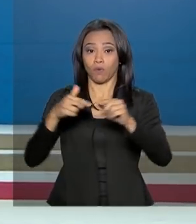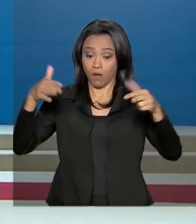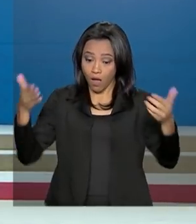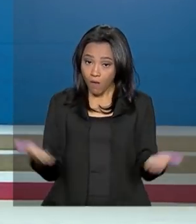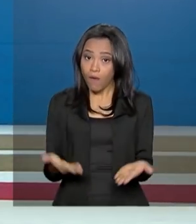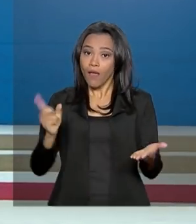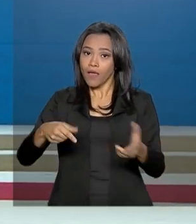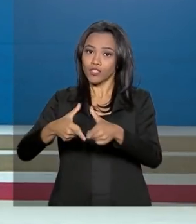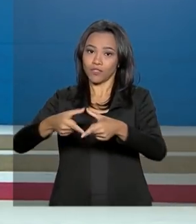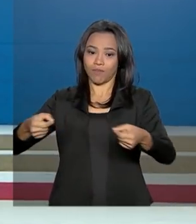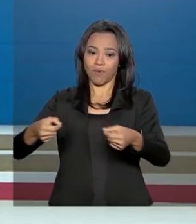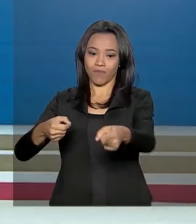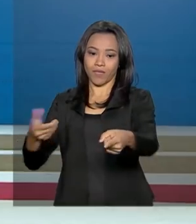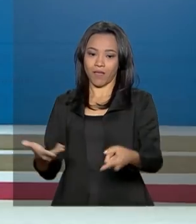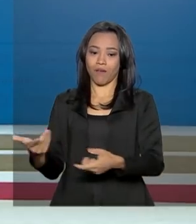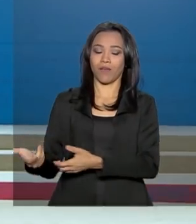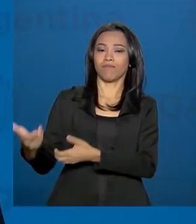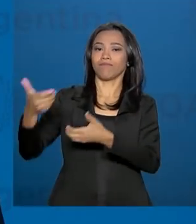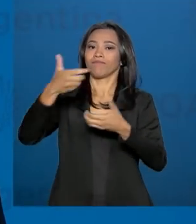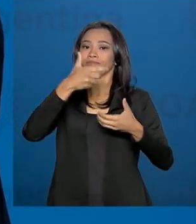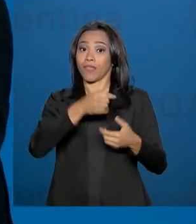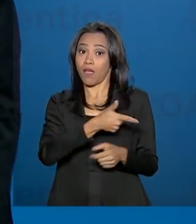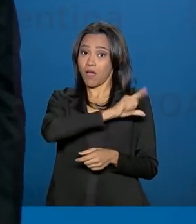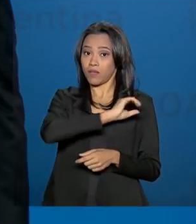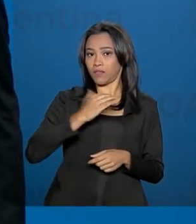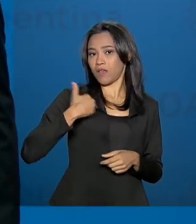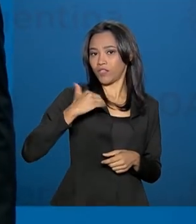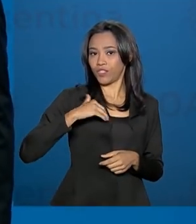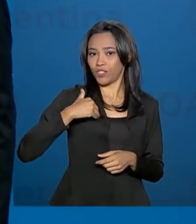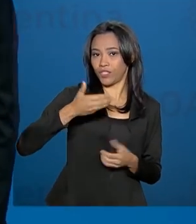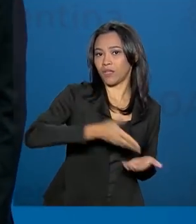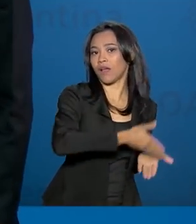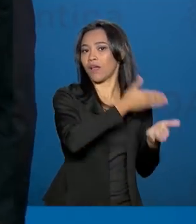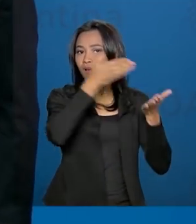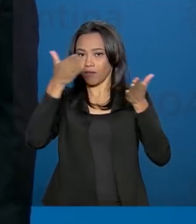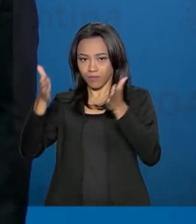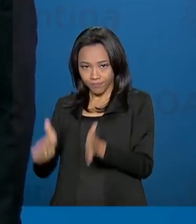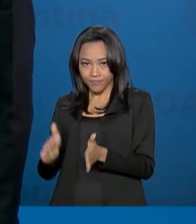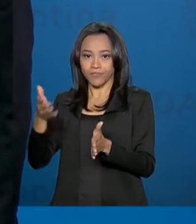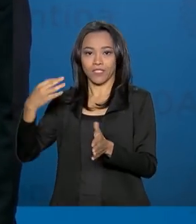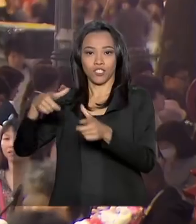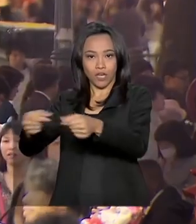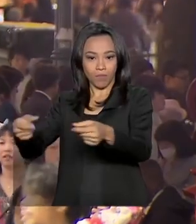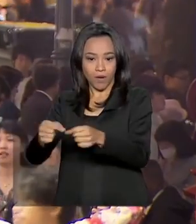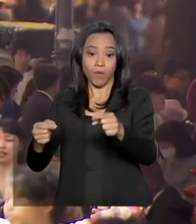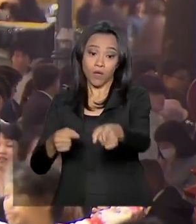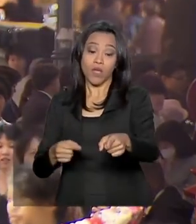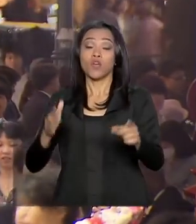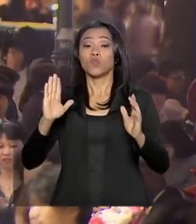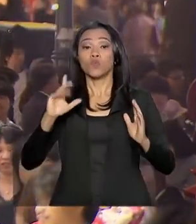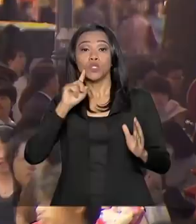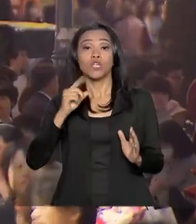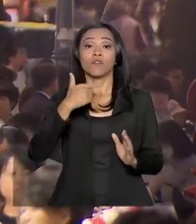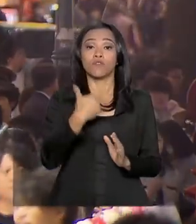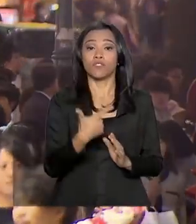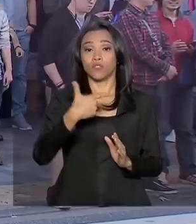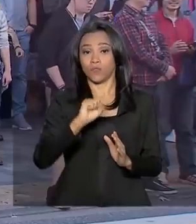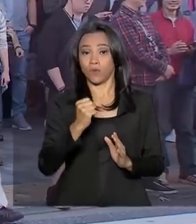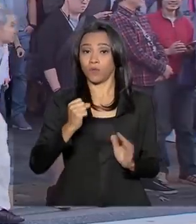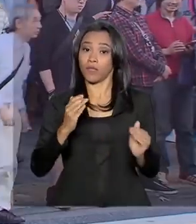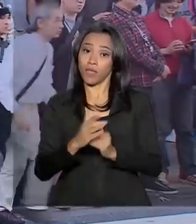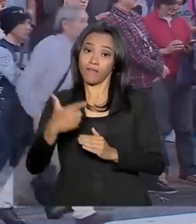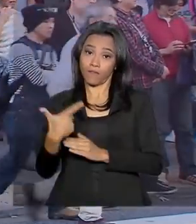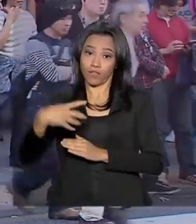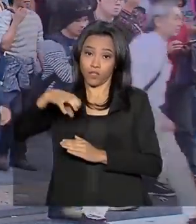que recebeu o posto da Argentina no ano passado. A cúpula acontece entre os dias 28 e 29 de junho e,